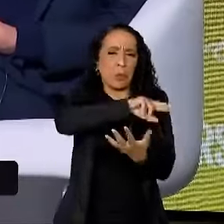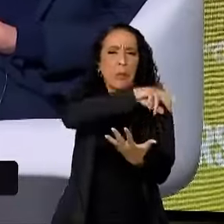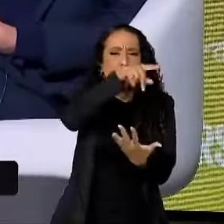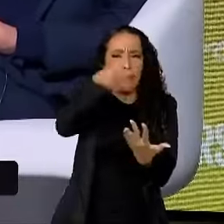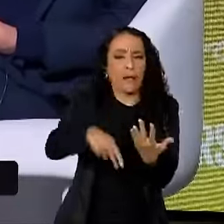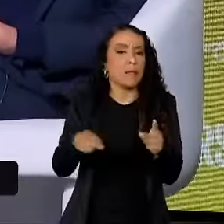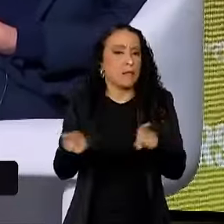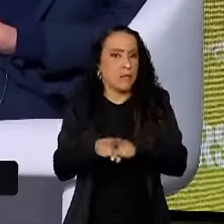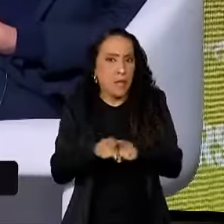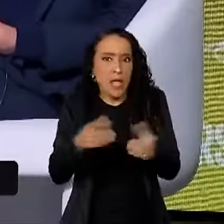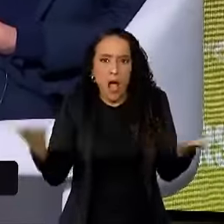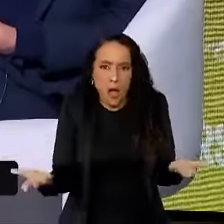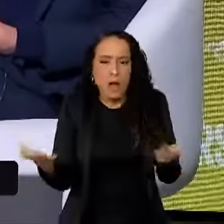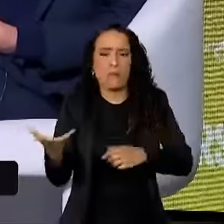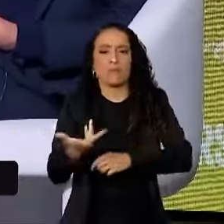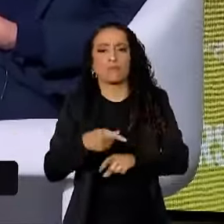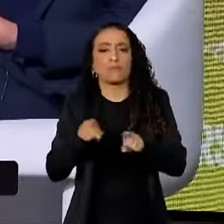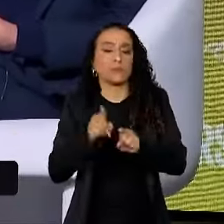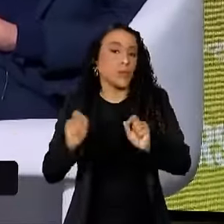fenomenal.